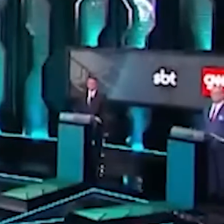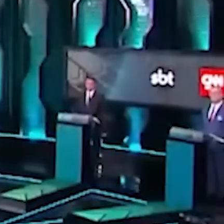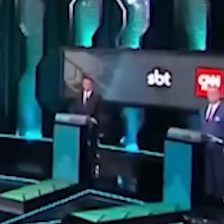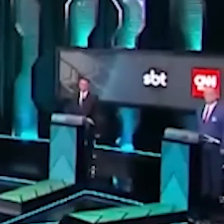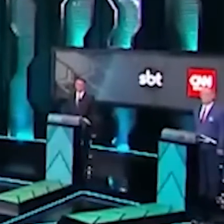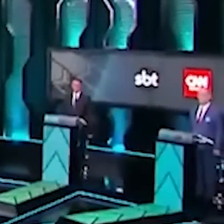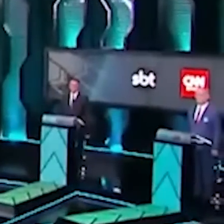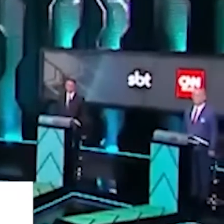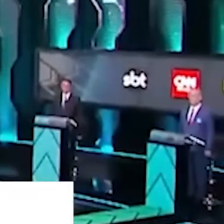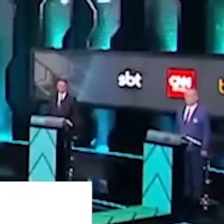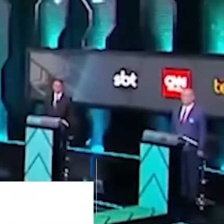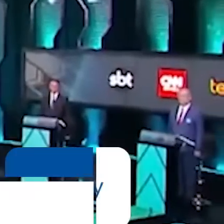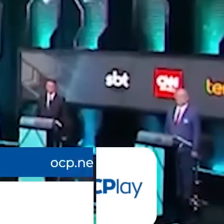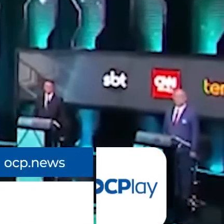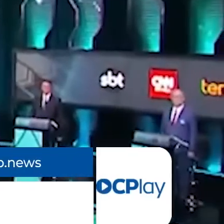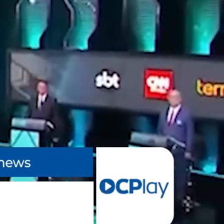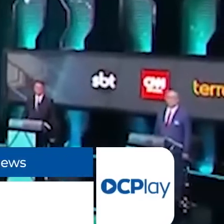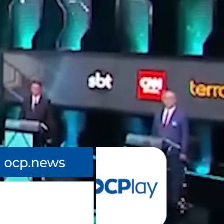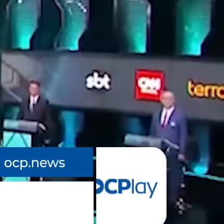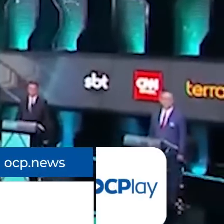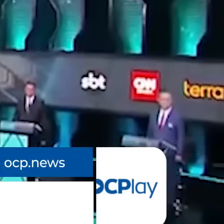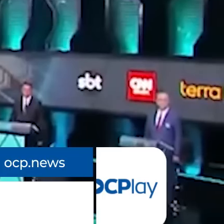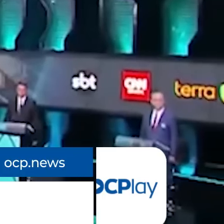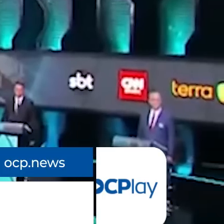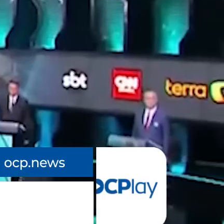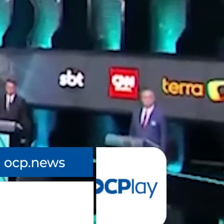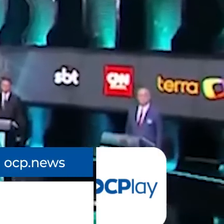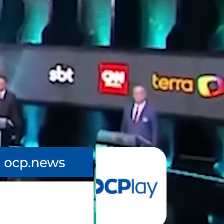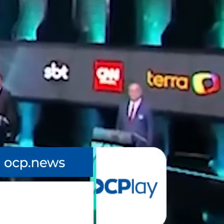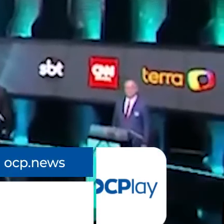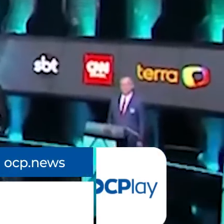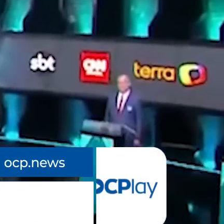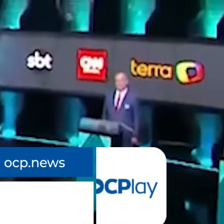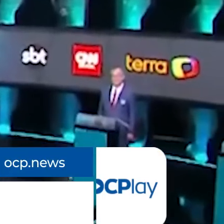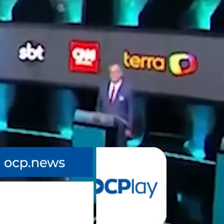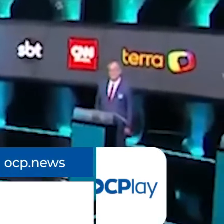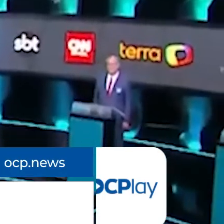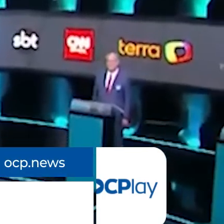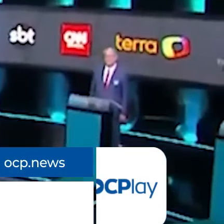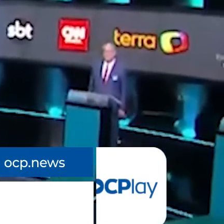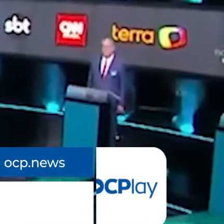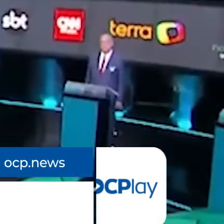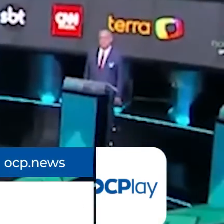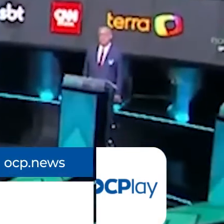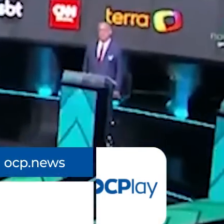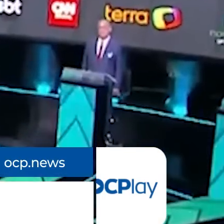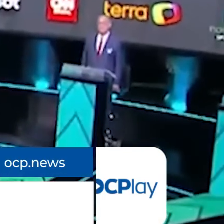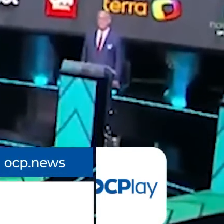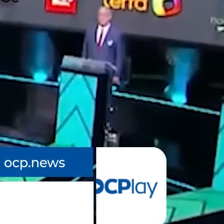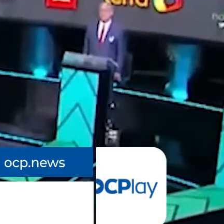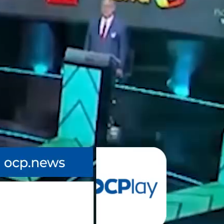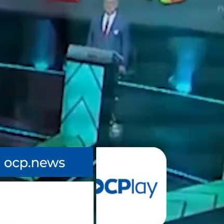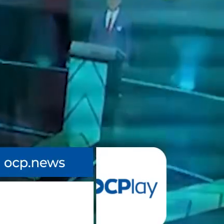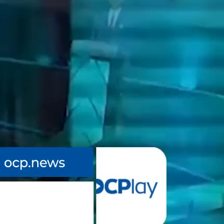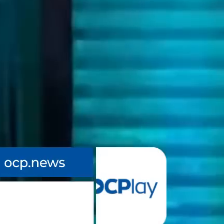O SBT, em parceria com o Jornal Estado de São Paulo, Rádio Eldorado, CNN, Veja a Terra e Rádio Nova Brasil,